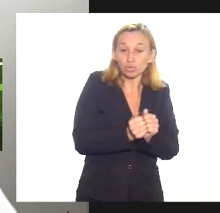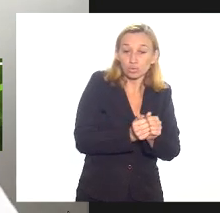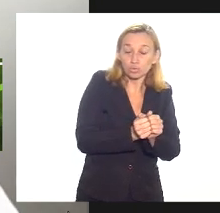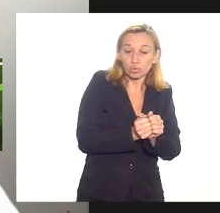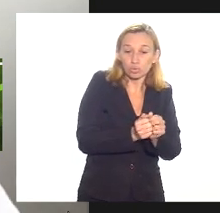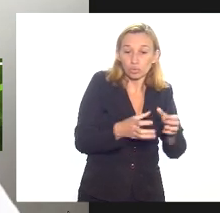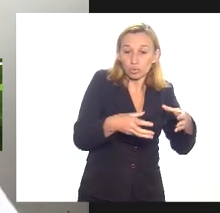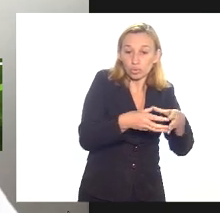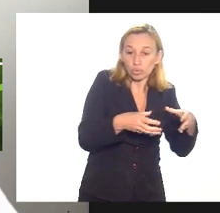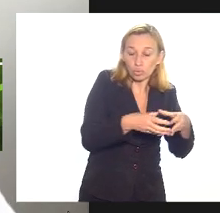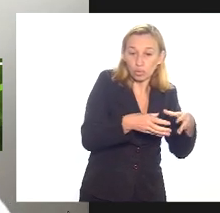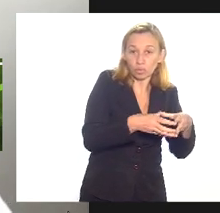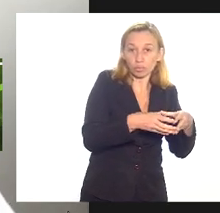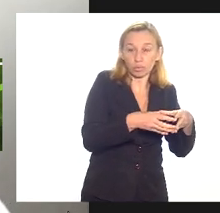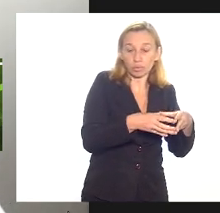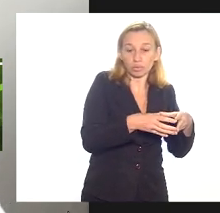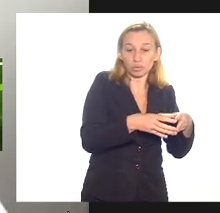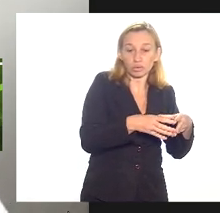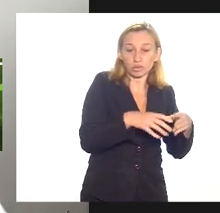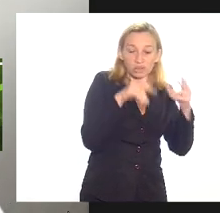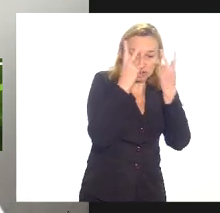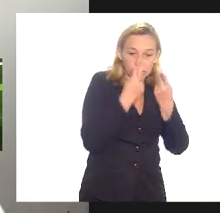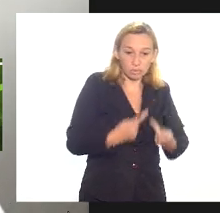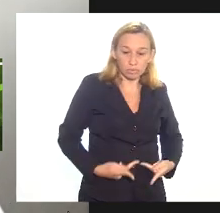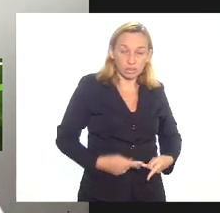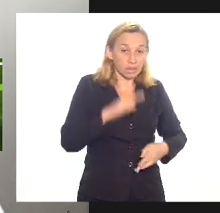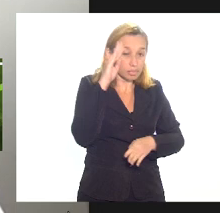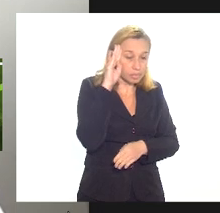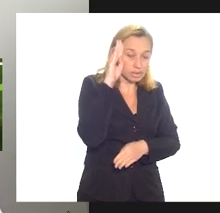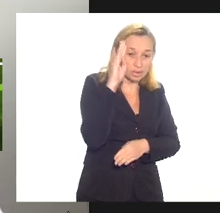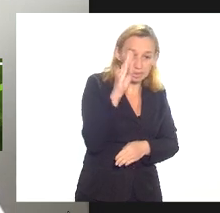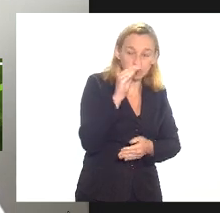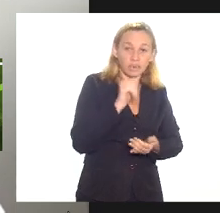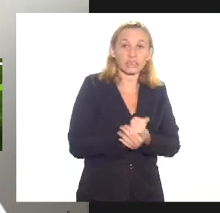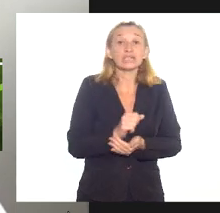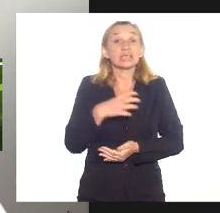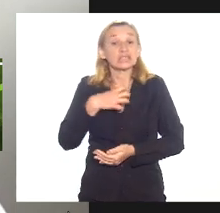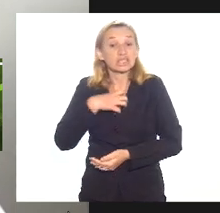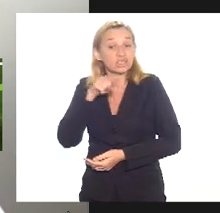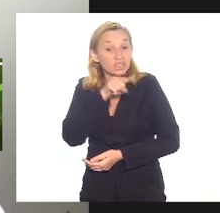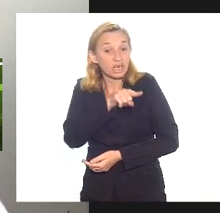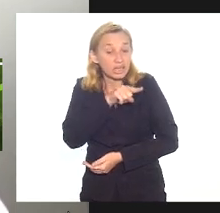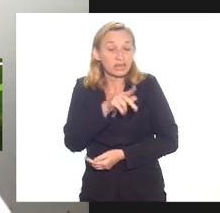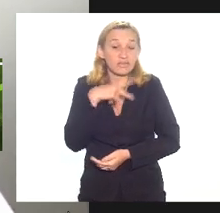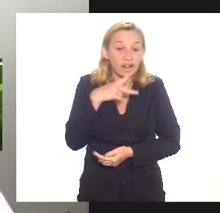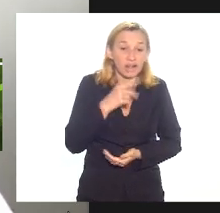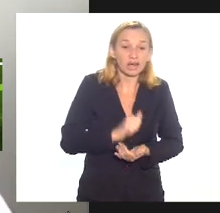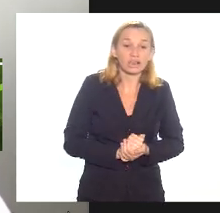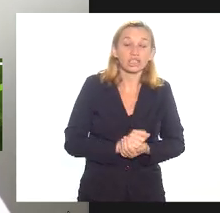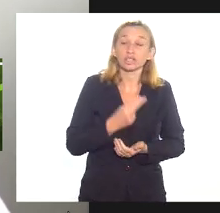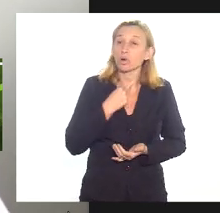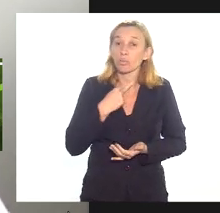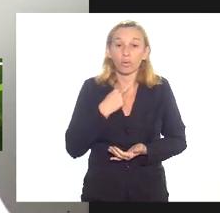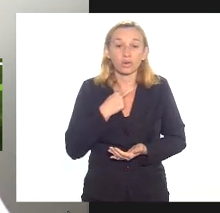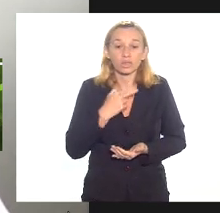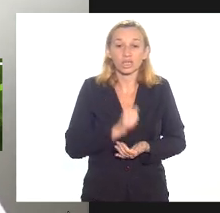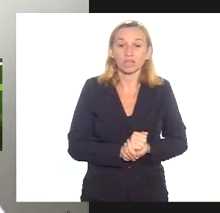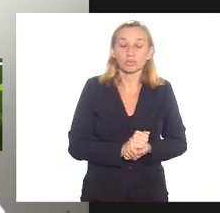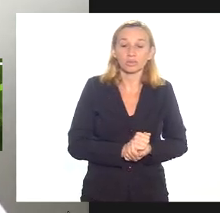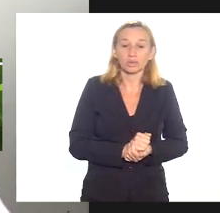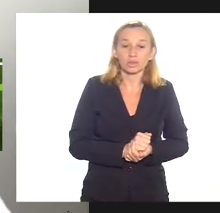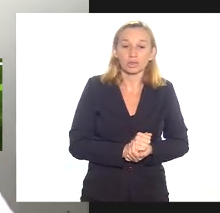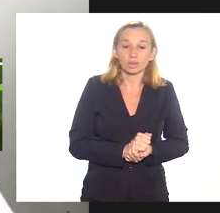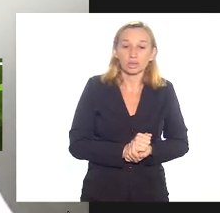com prioridades então nesse sentido senhor presidente ressaltar aqui que a gente não pode submeter